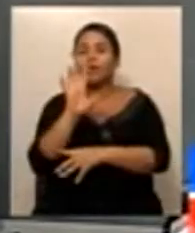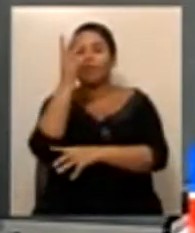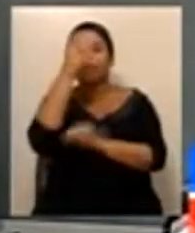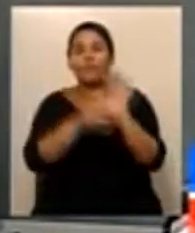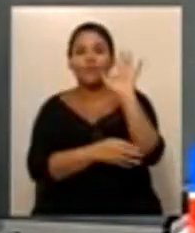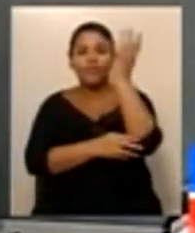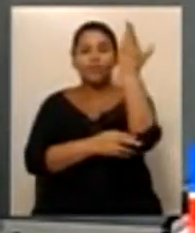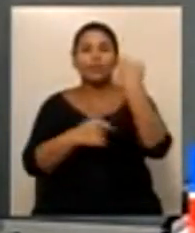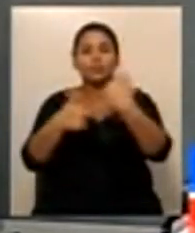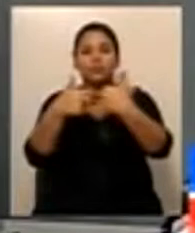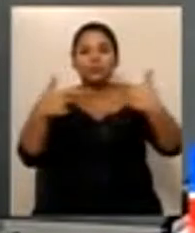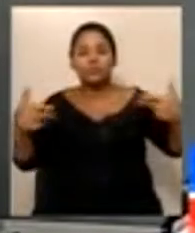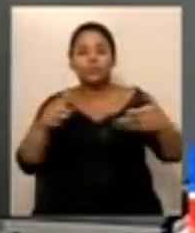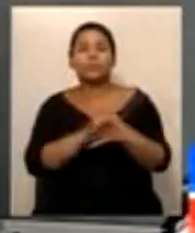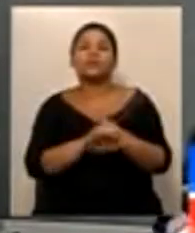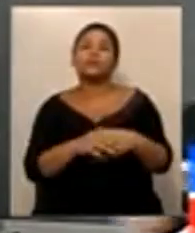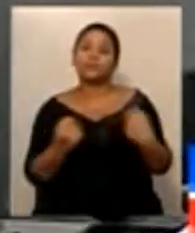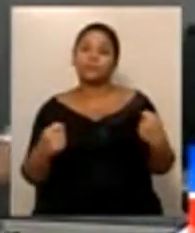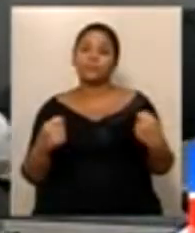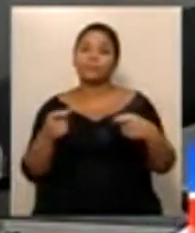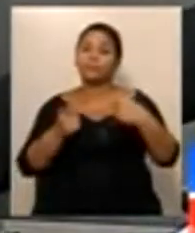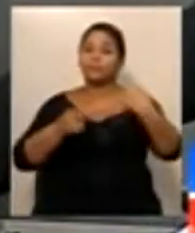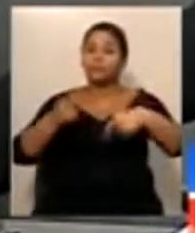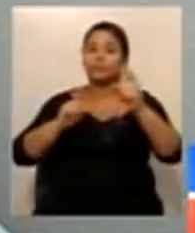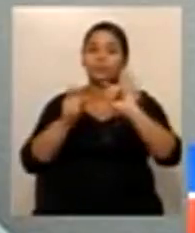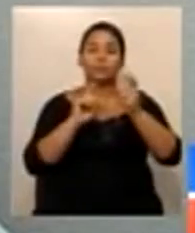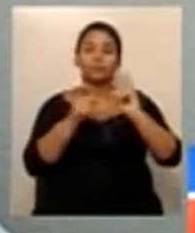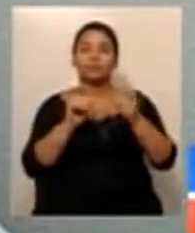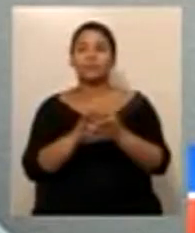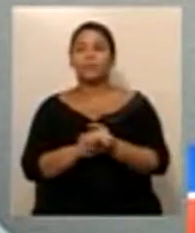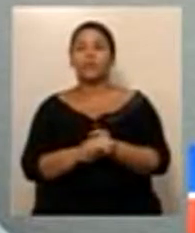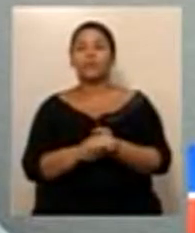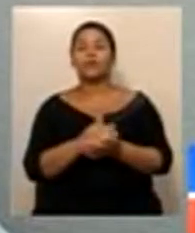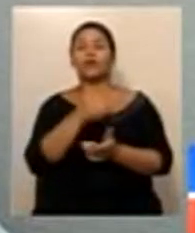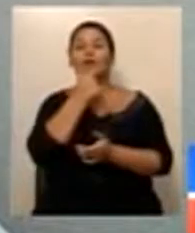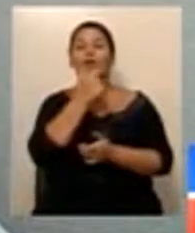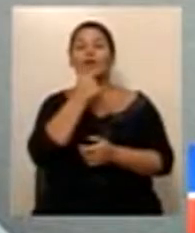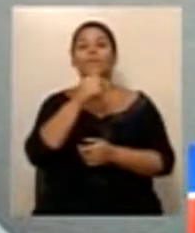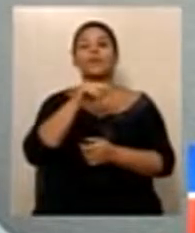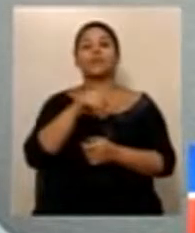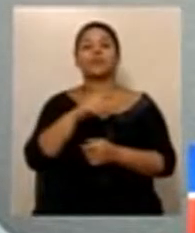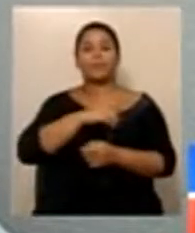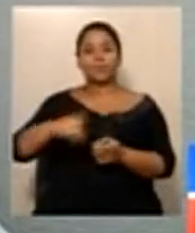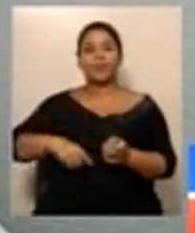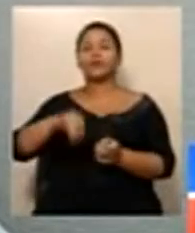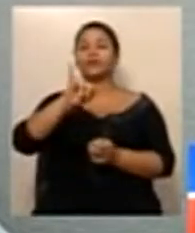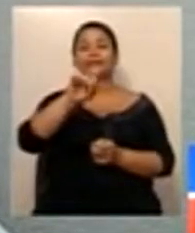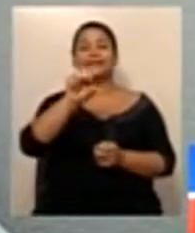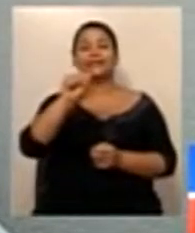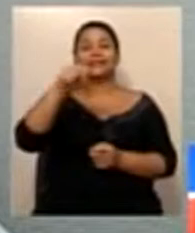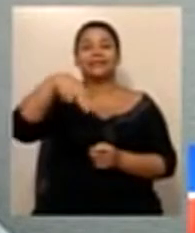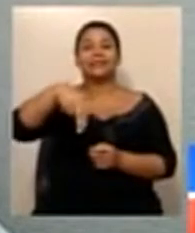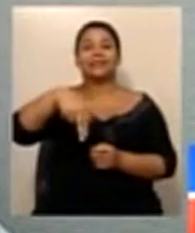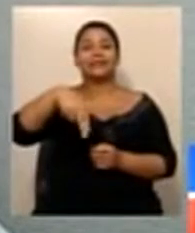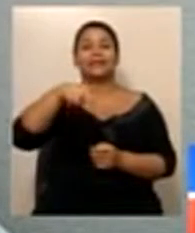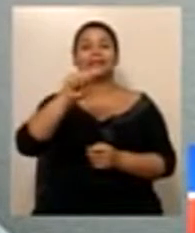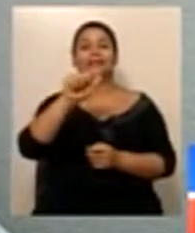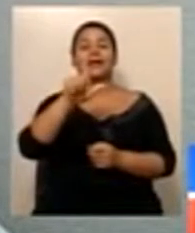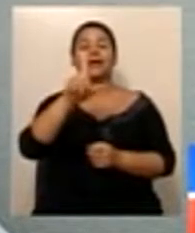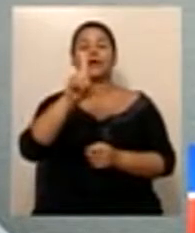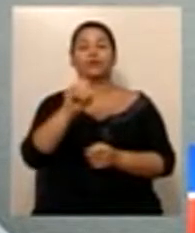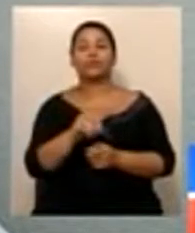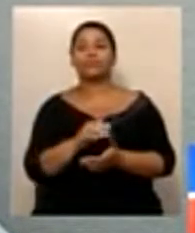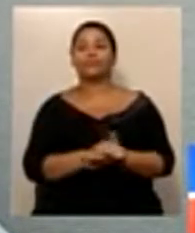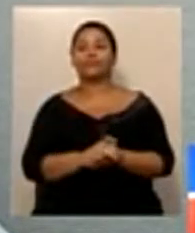outras providências. Em discussão, para discutir o deputado Esnaldo Bulhões. Questão de ordem, Sr. Presidente, pelos mesmos